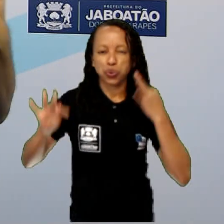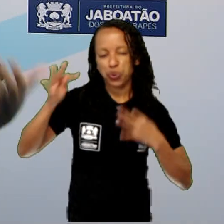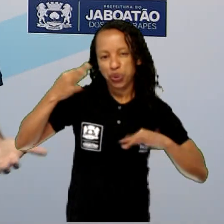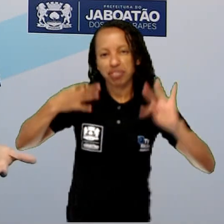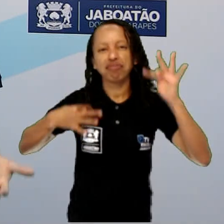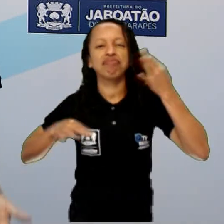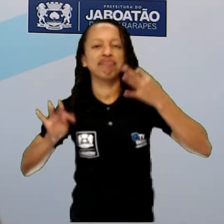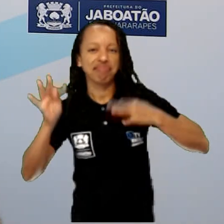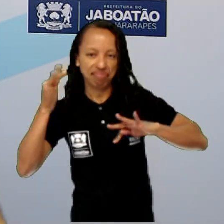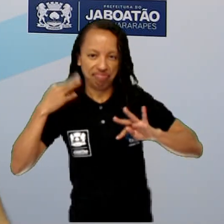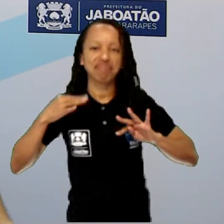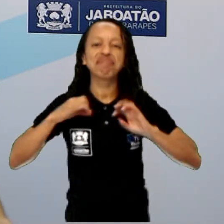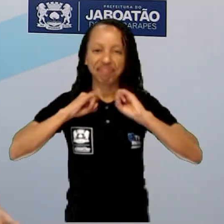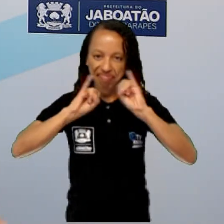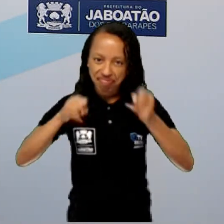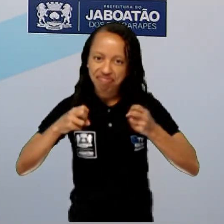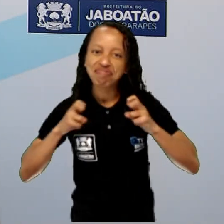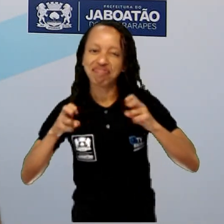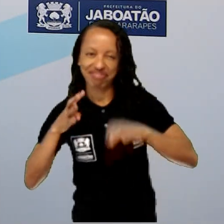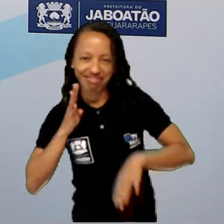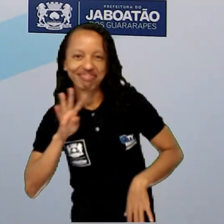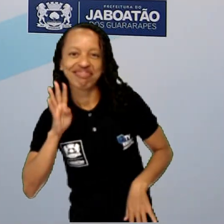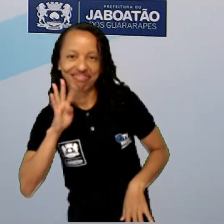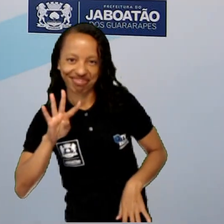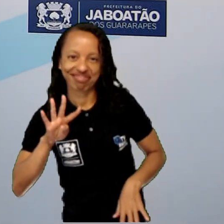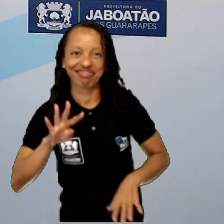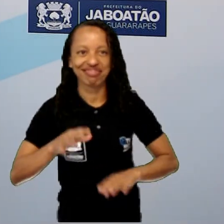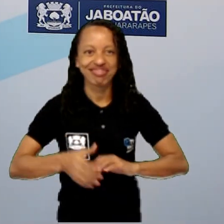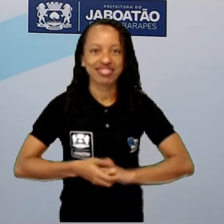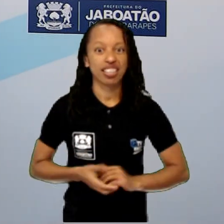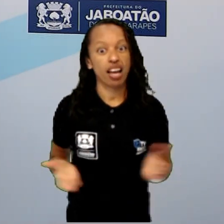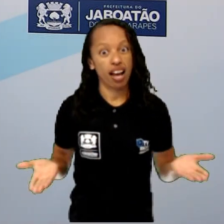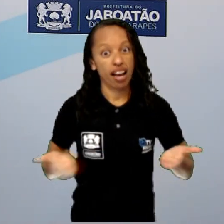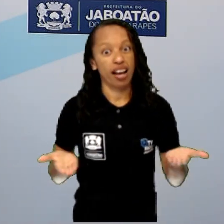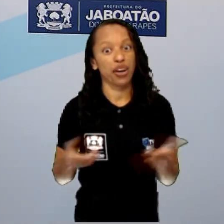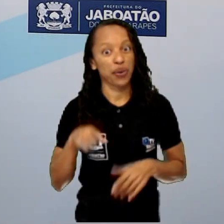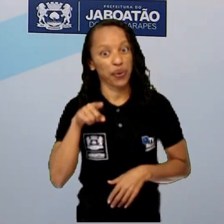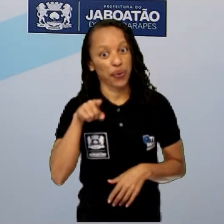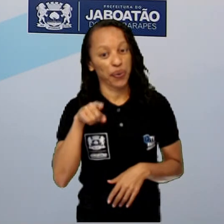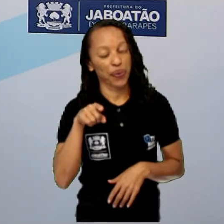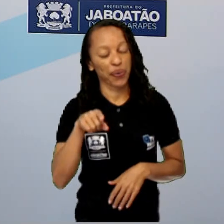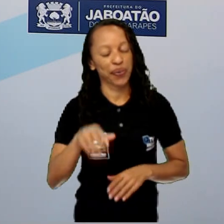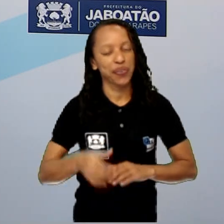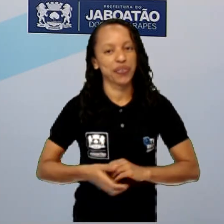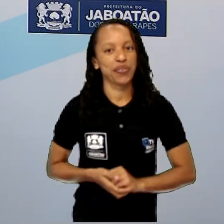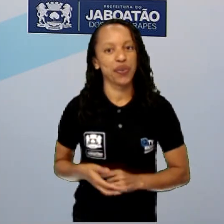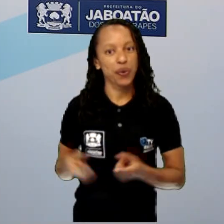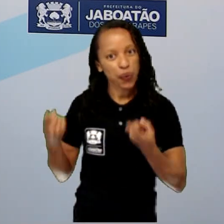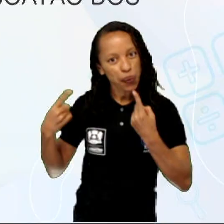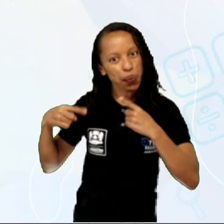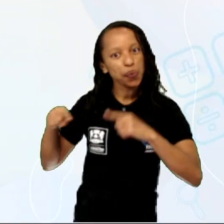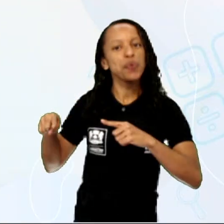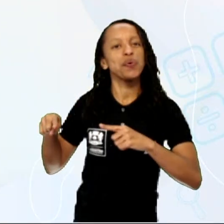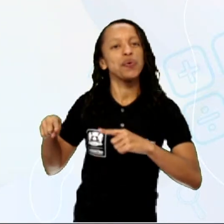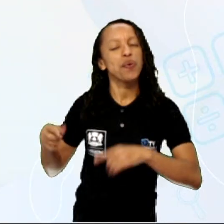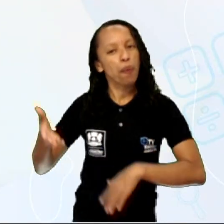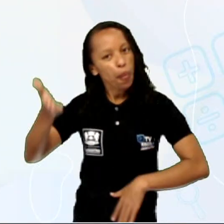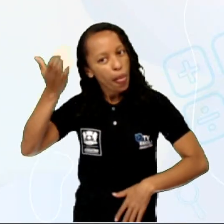turístico de Jaboatão. Não é legal? Agora chegou a sua vez. A atenção ao desafio. Vamos lá.